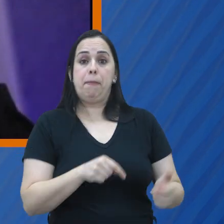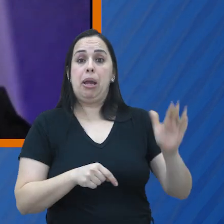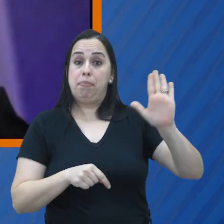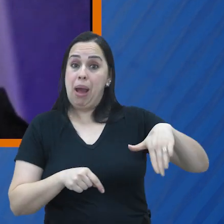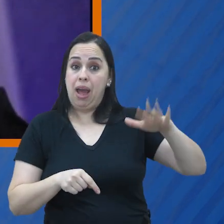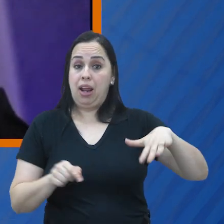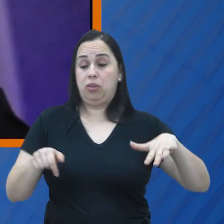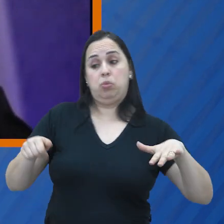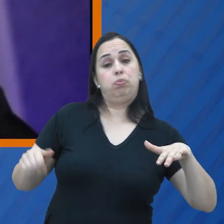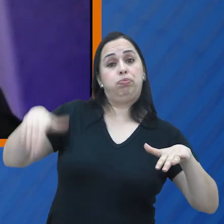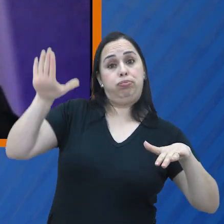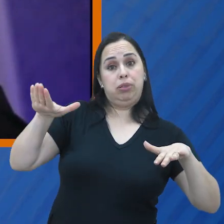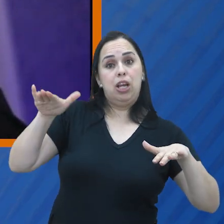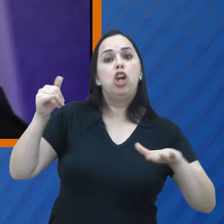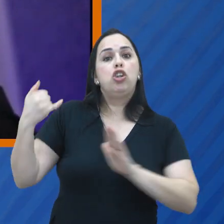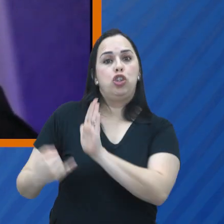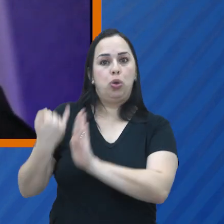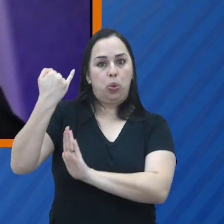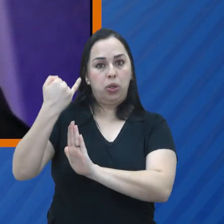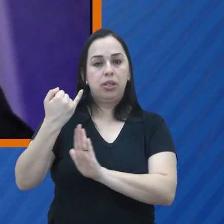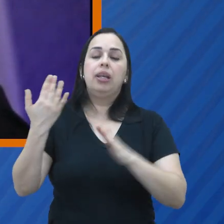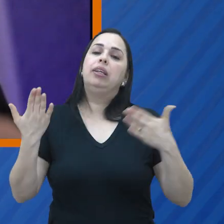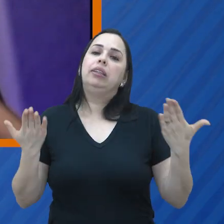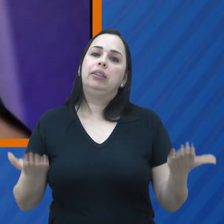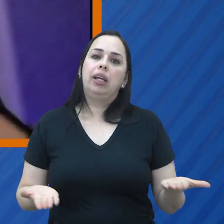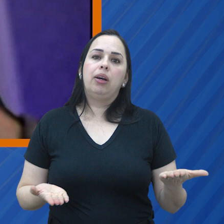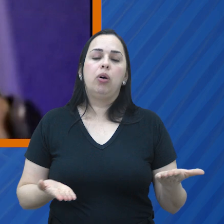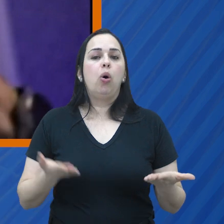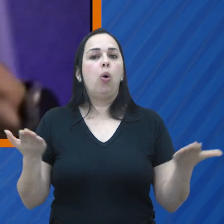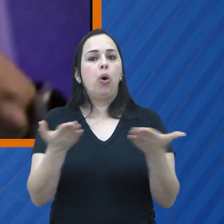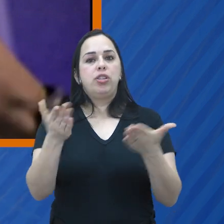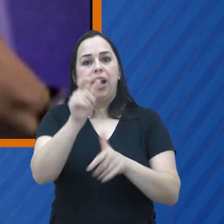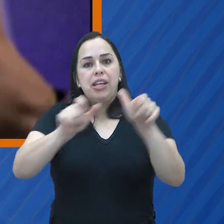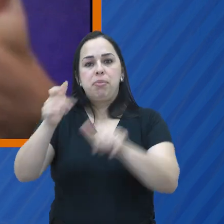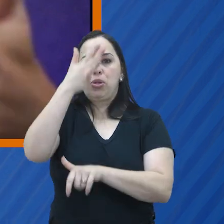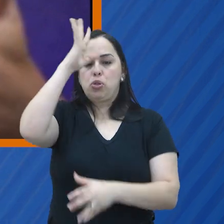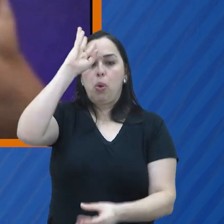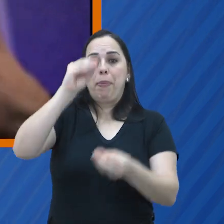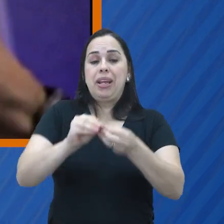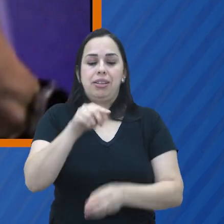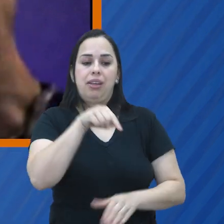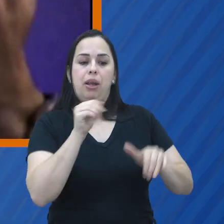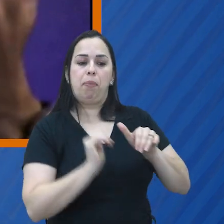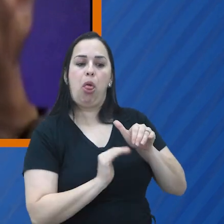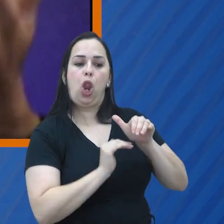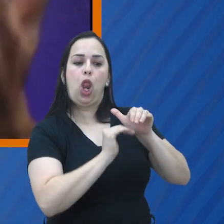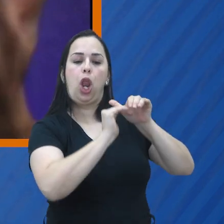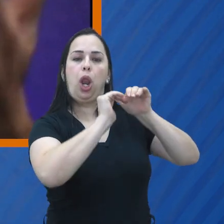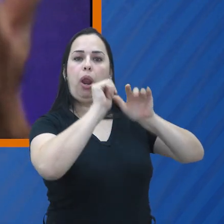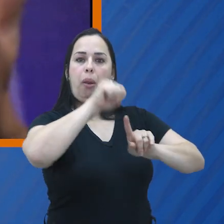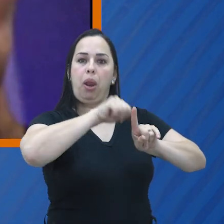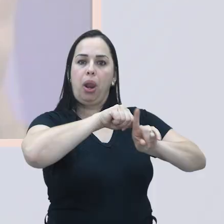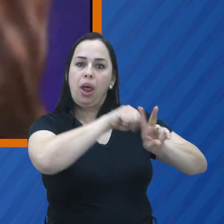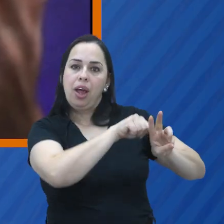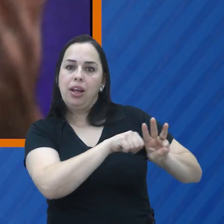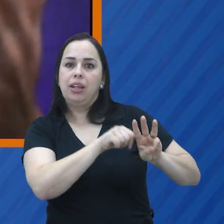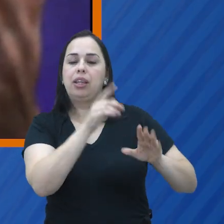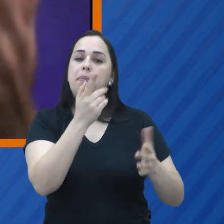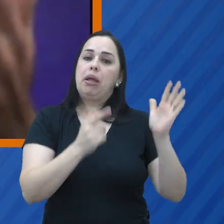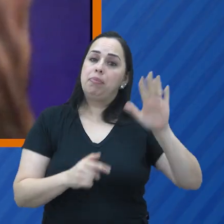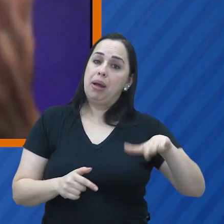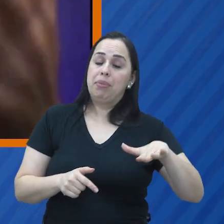barato do que um financiamento, as pessoas hoje entendem mais o consórcio, ouvem falar mais do consórcio, estão